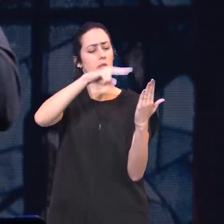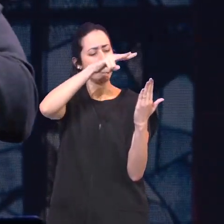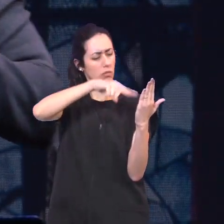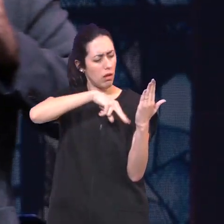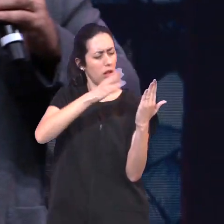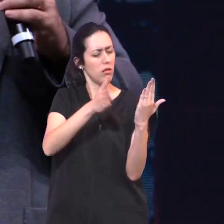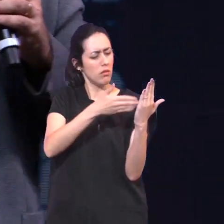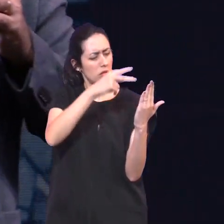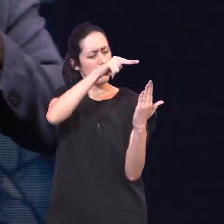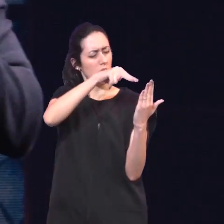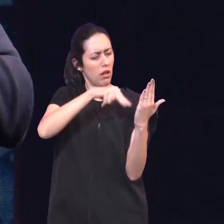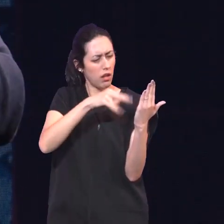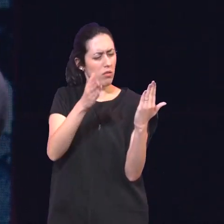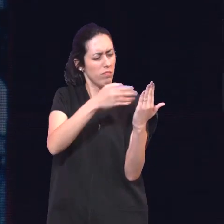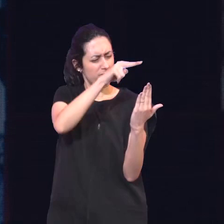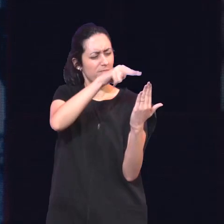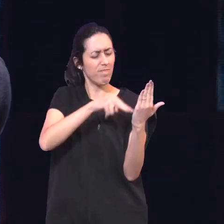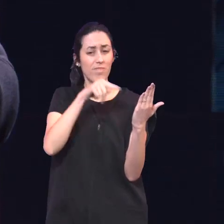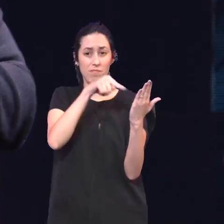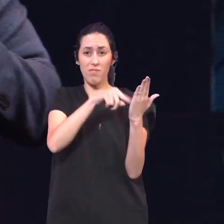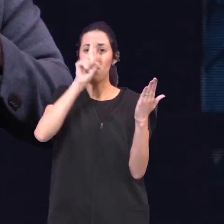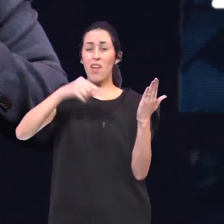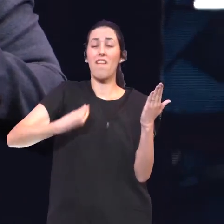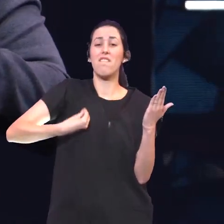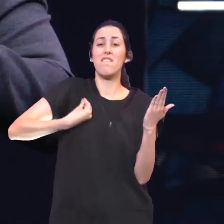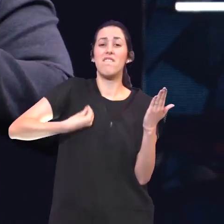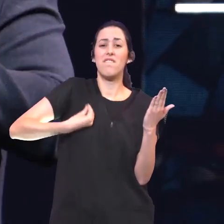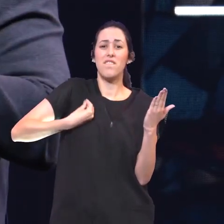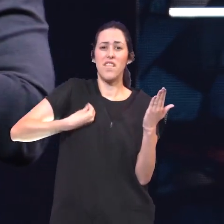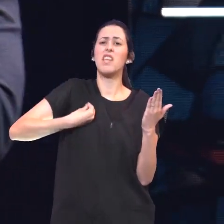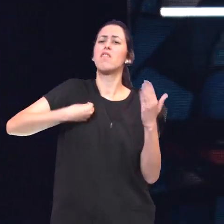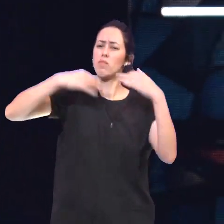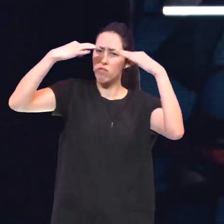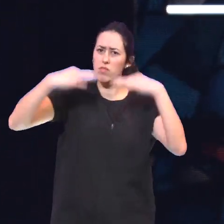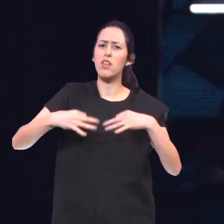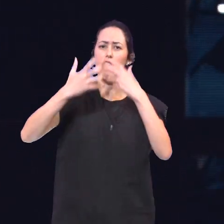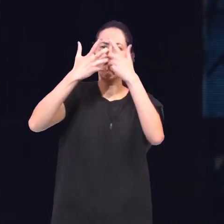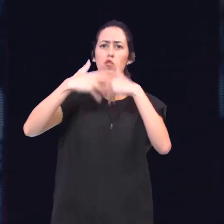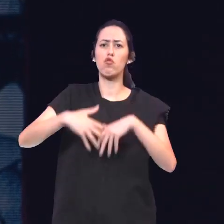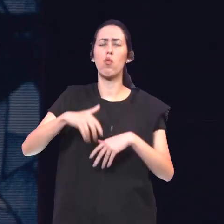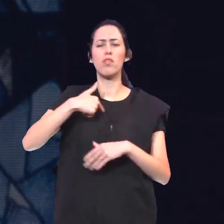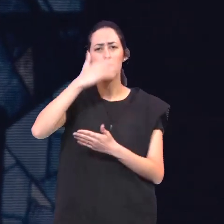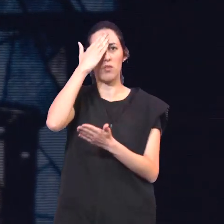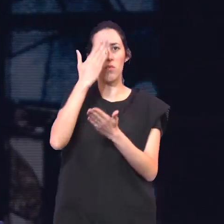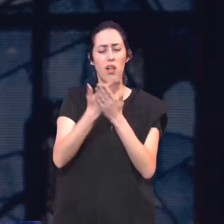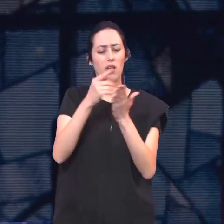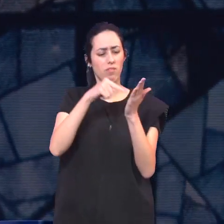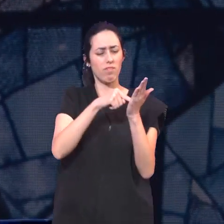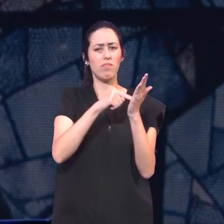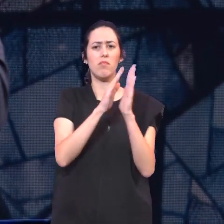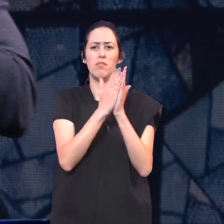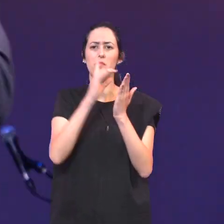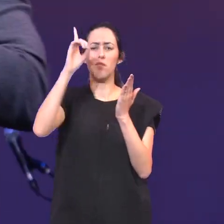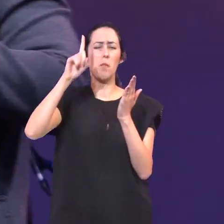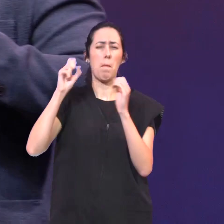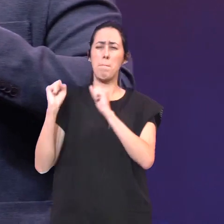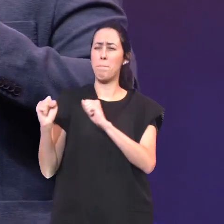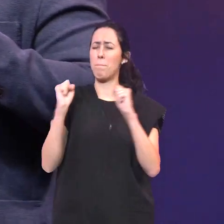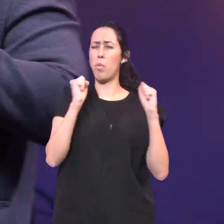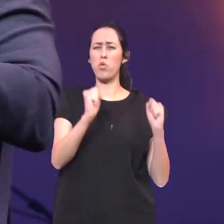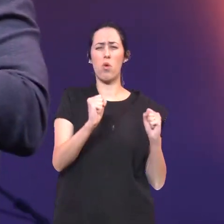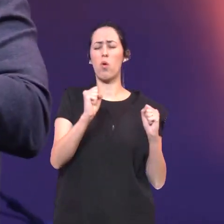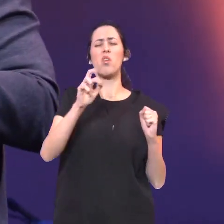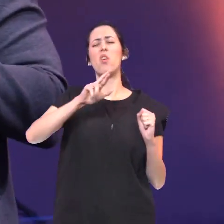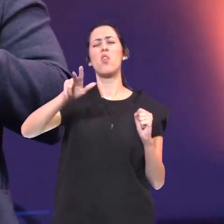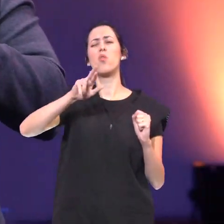Eu creio Que a palavra De Deus É viva E eficaz Eu creio Que a palavra De Deus É poderosa Eu creio Que a palavra De Deus Não